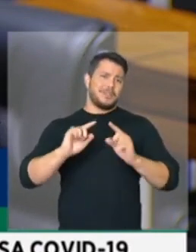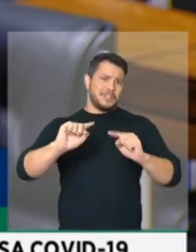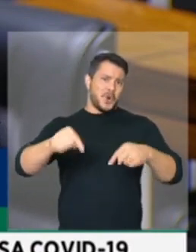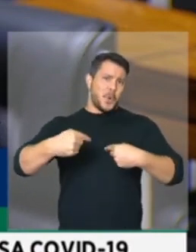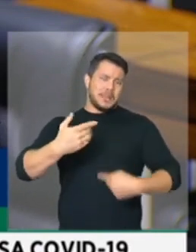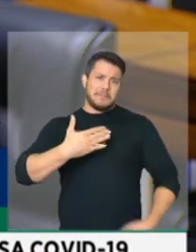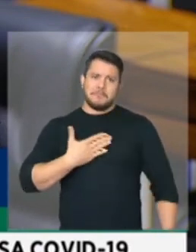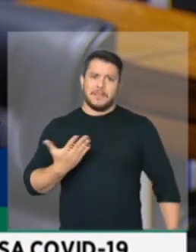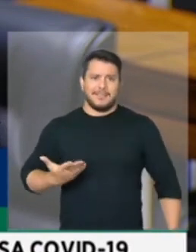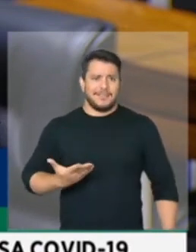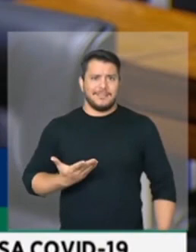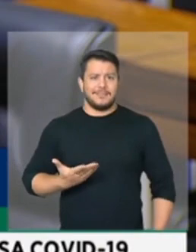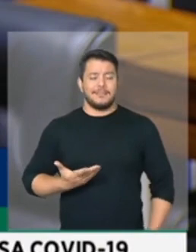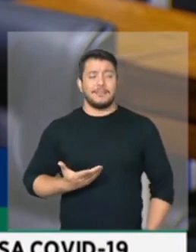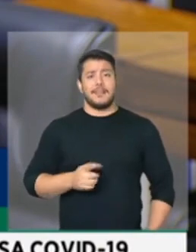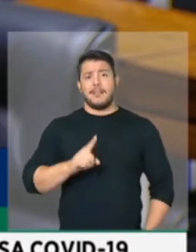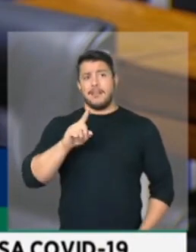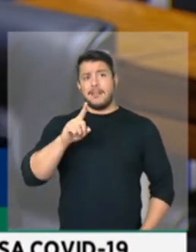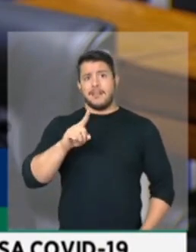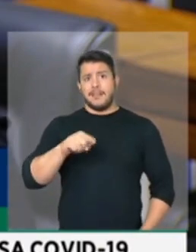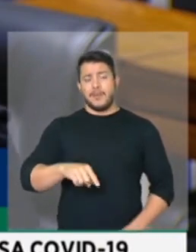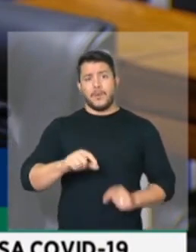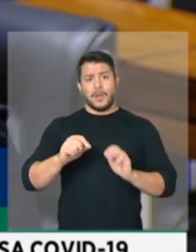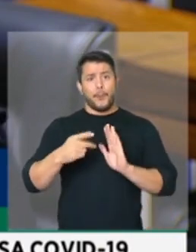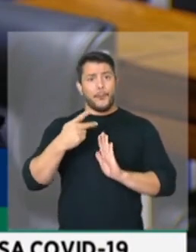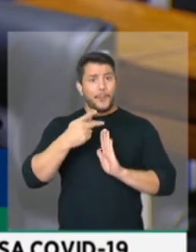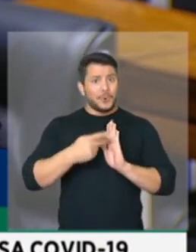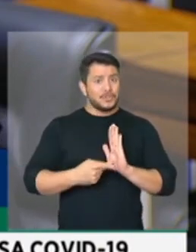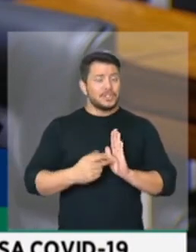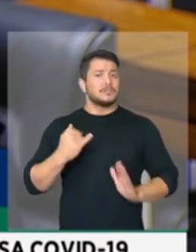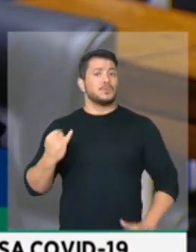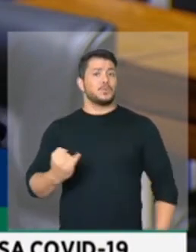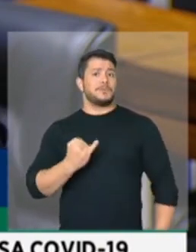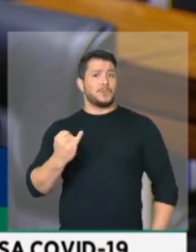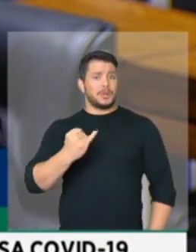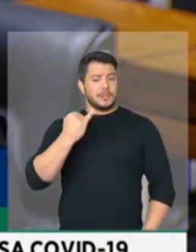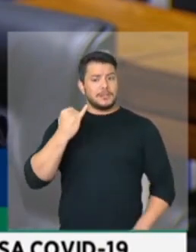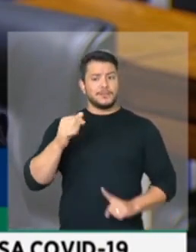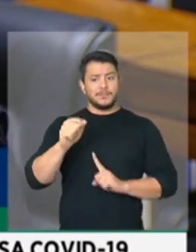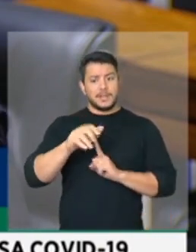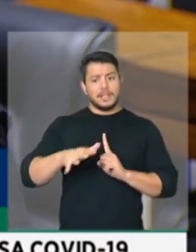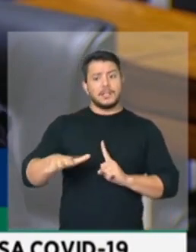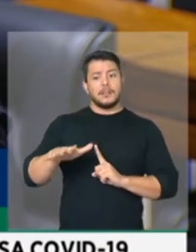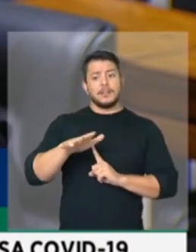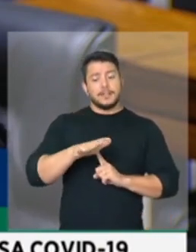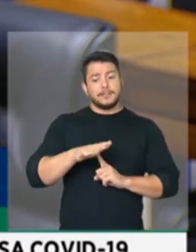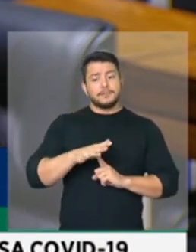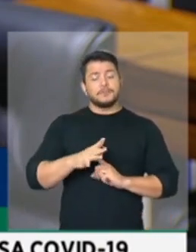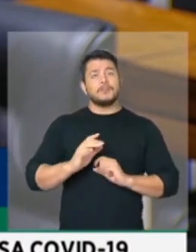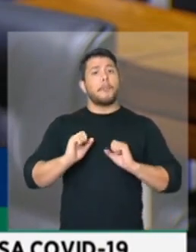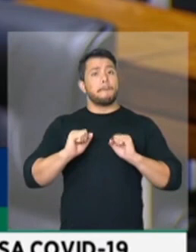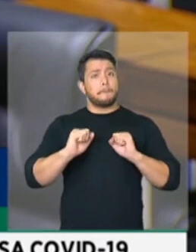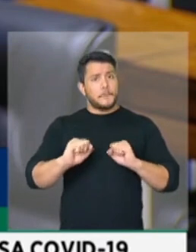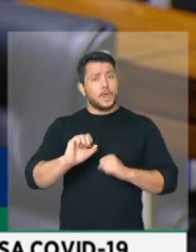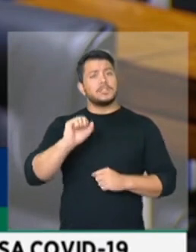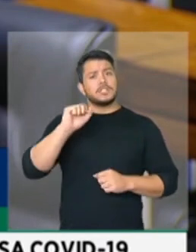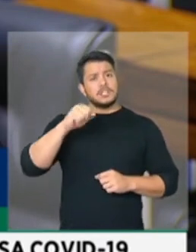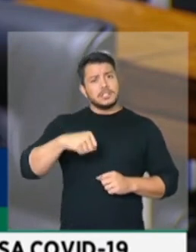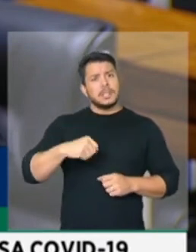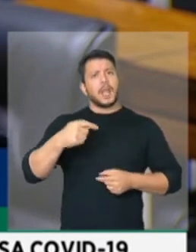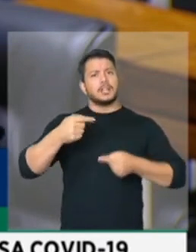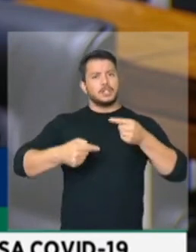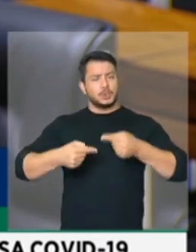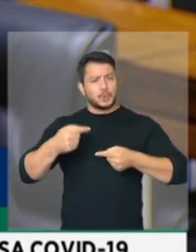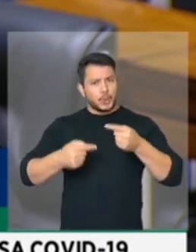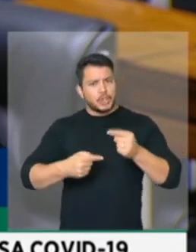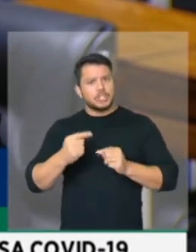Isso é um projeto extremamente importante para a sociedade e que pode ser, sim, trabalhado, discutido aqui no